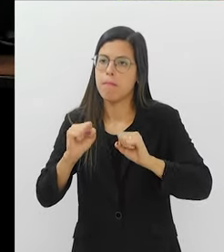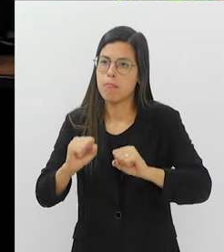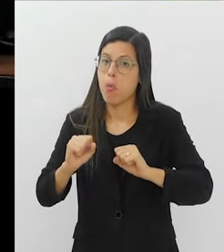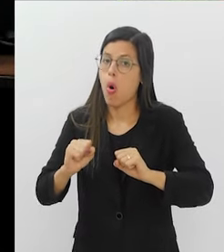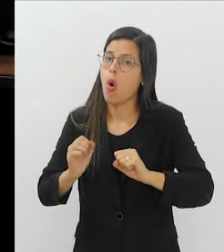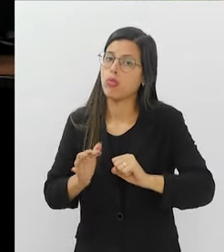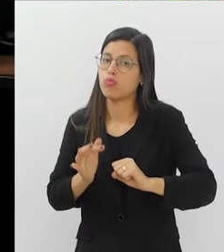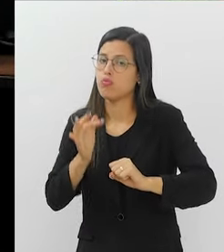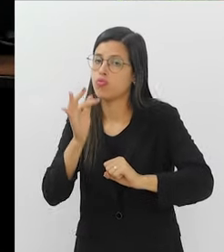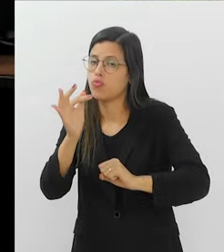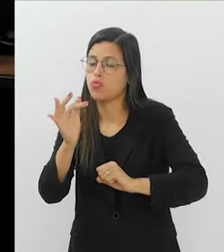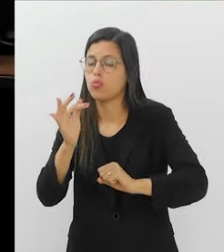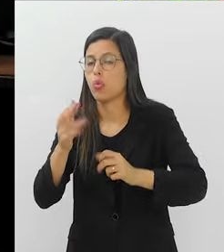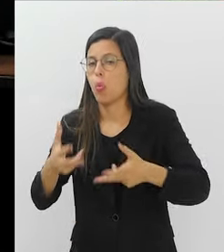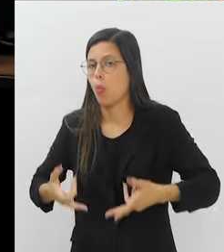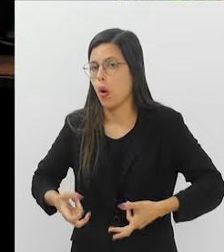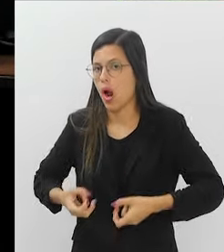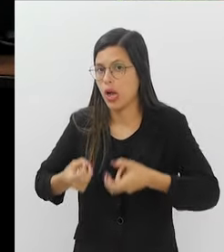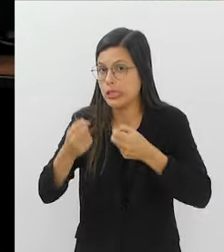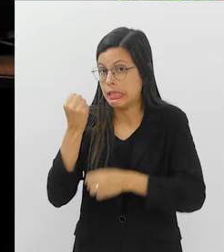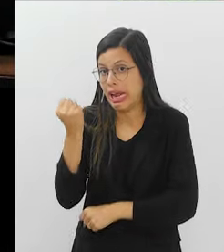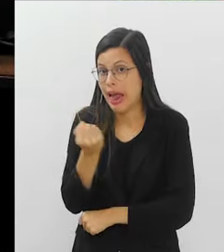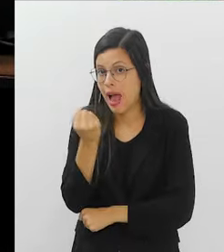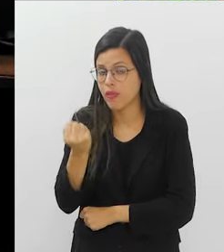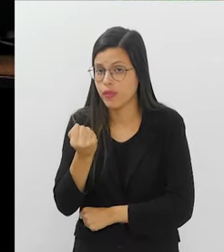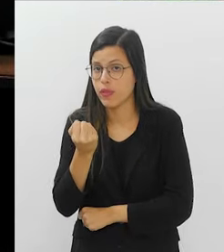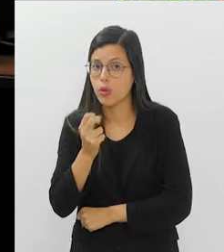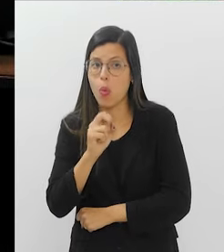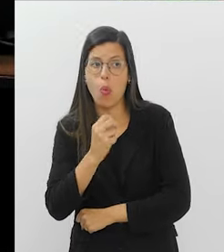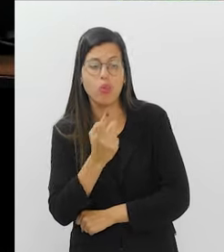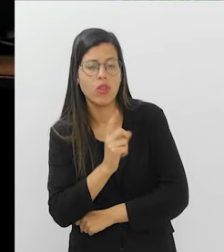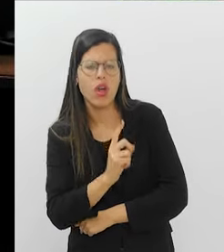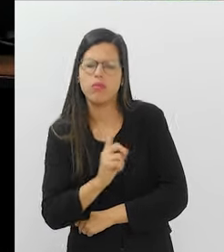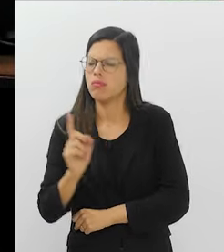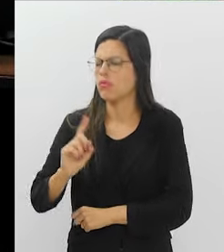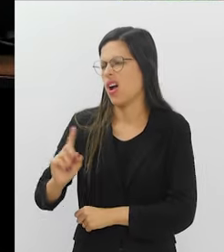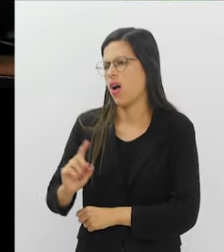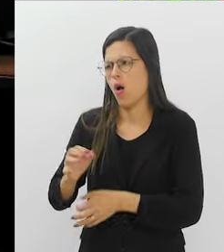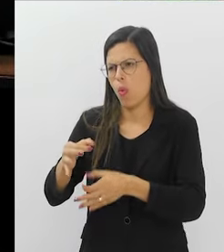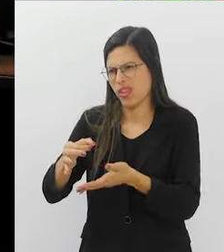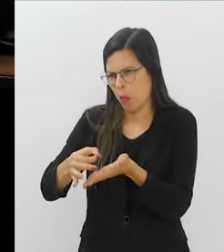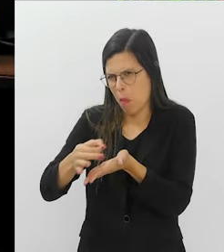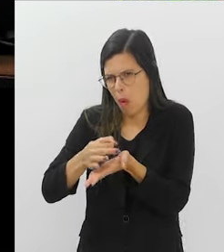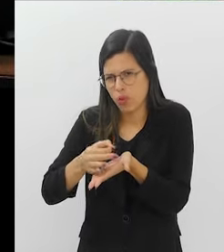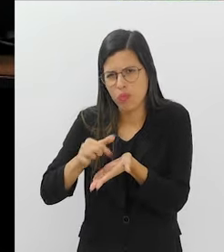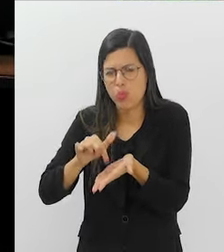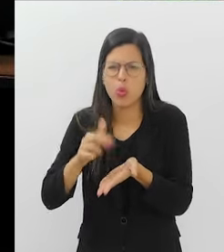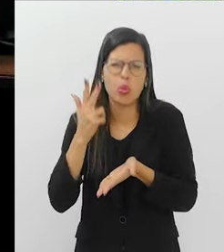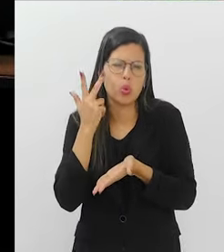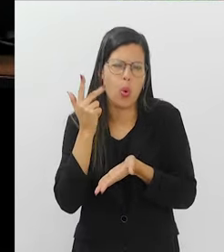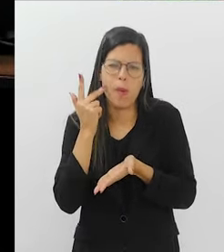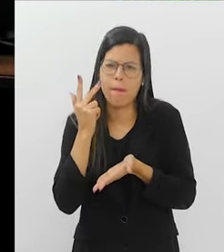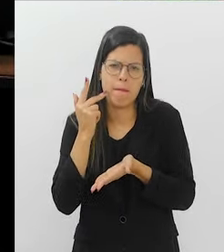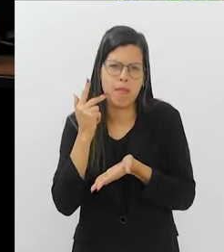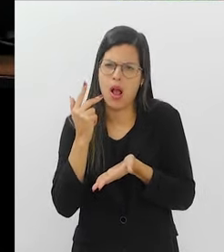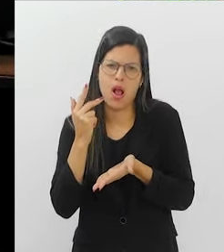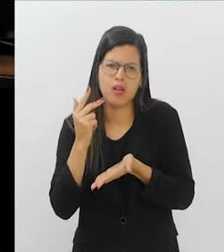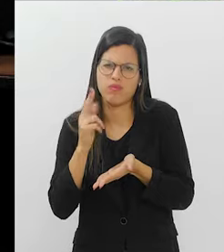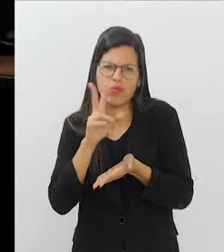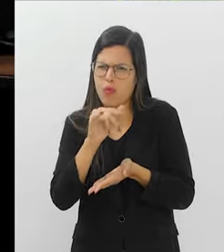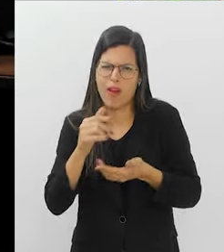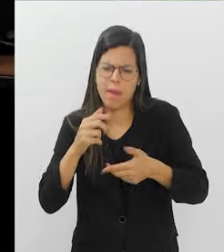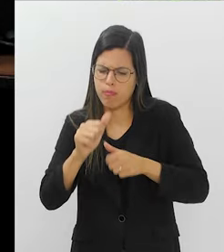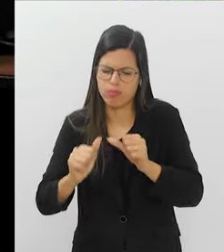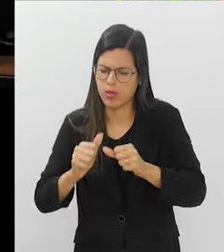pólipo que pode vir a ser um câncer agressivo ou não? Ah, não, é um pólipo normal, não